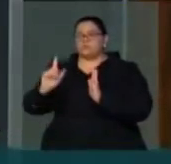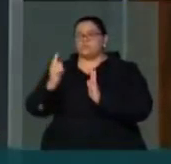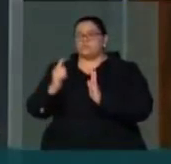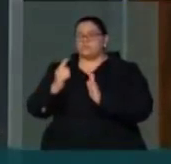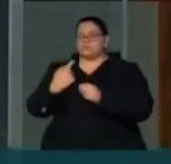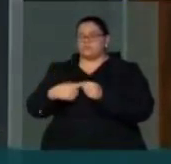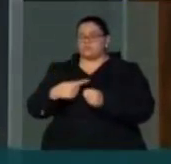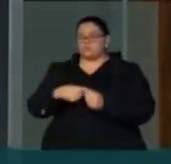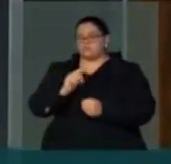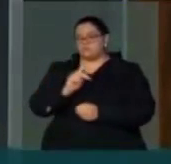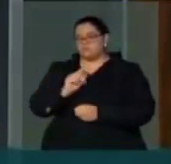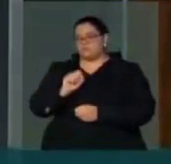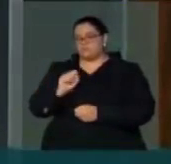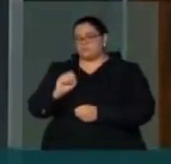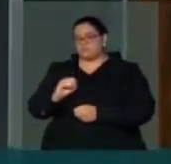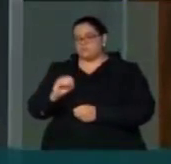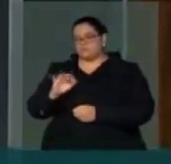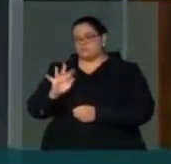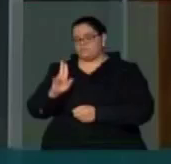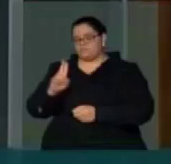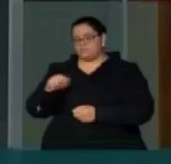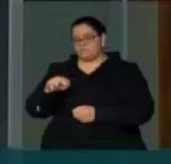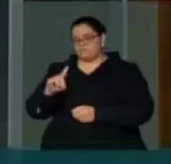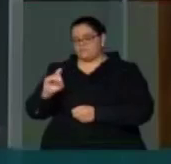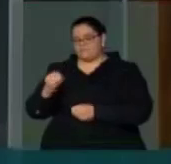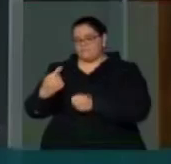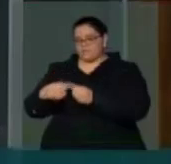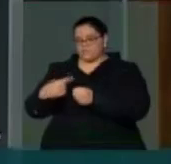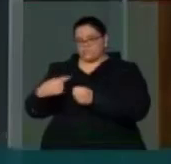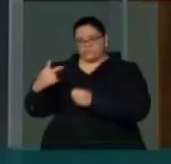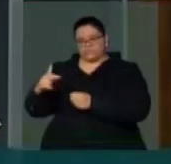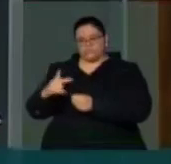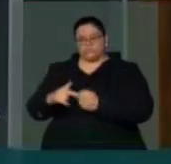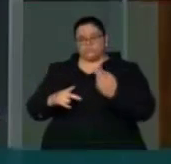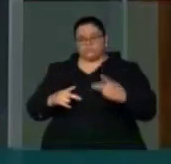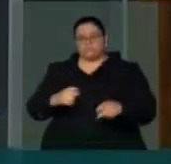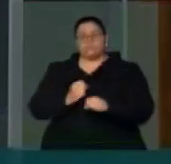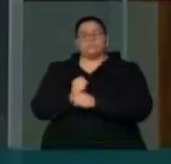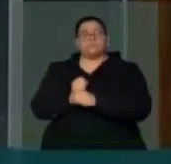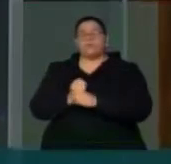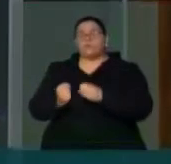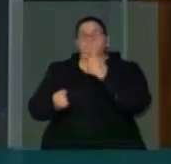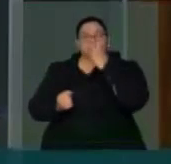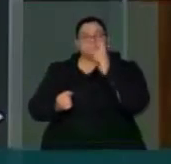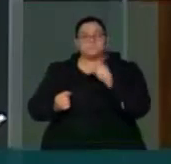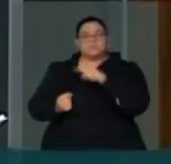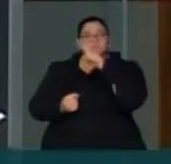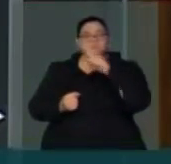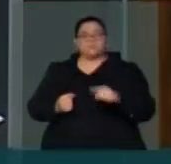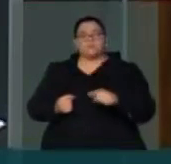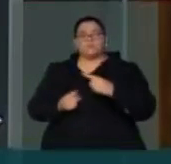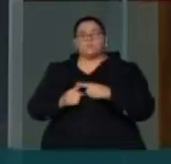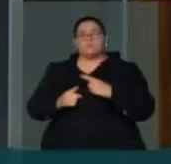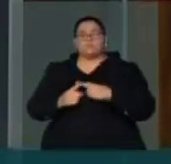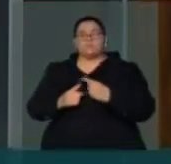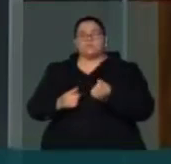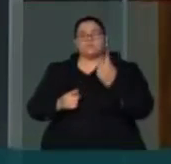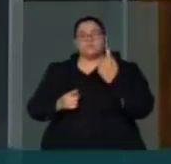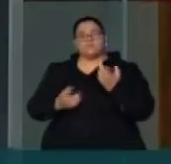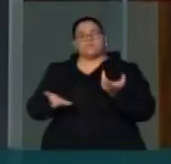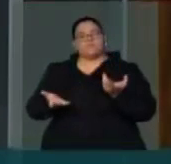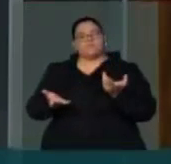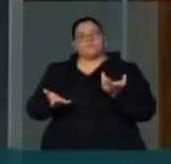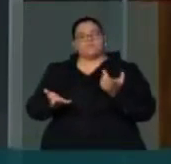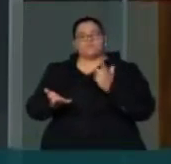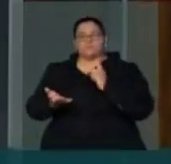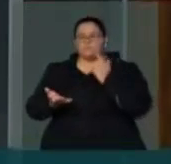no calendário cultural do Brasil, com repercussão em vários países graças à sua proposta arrojada de